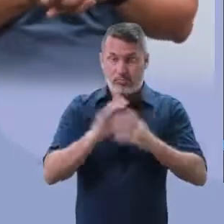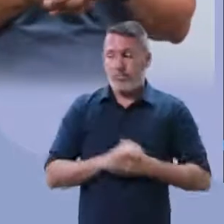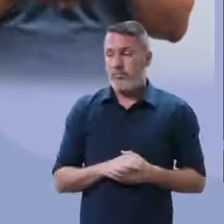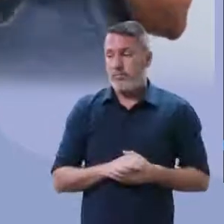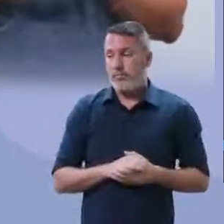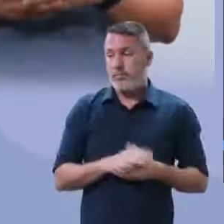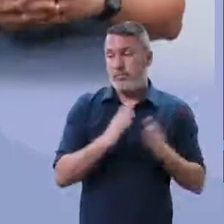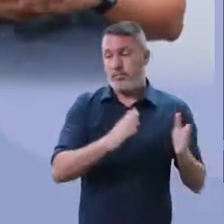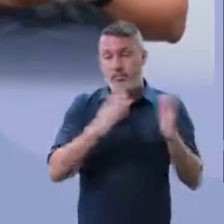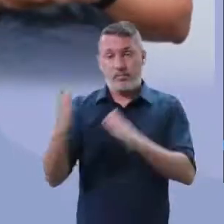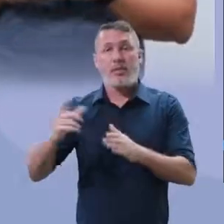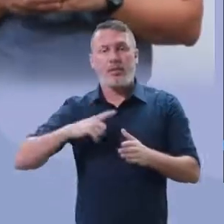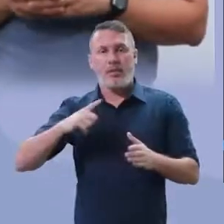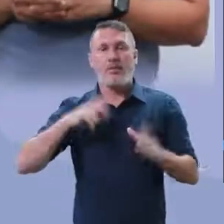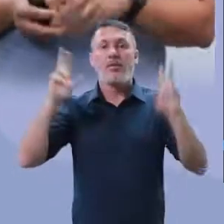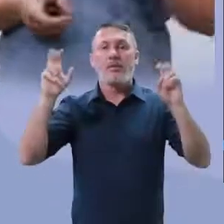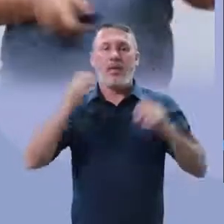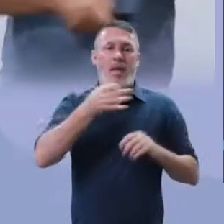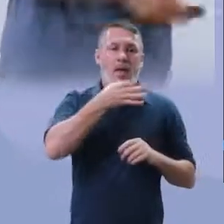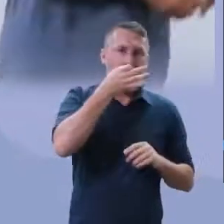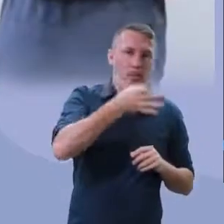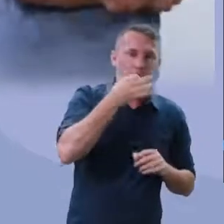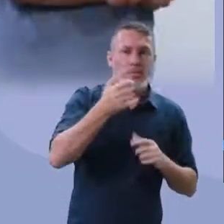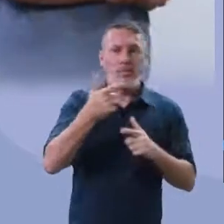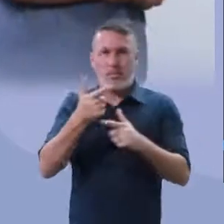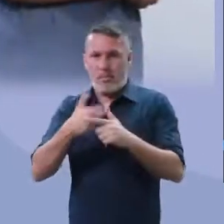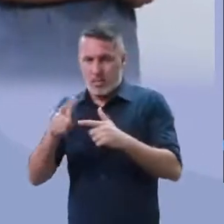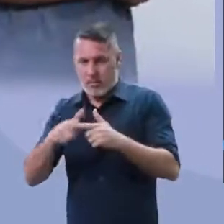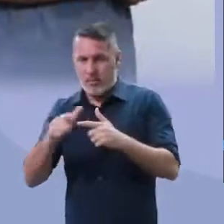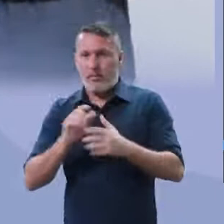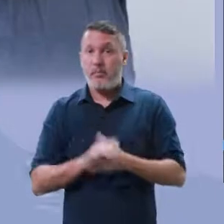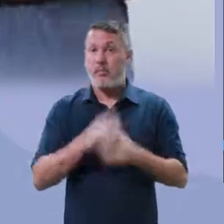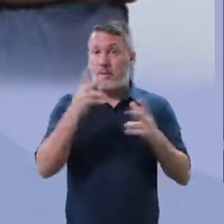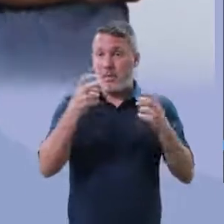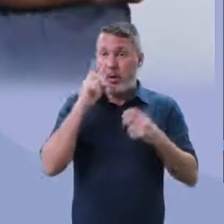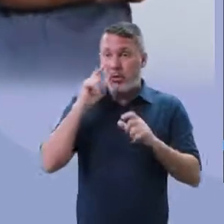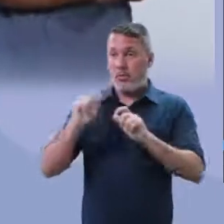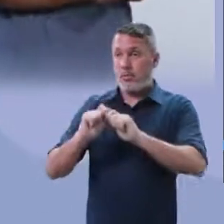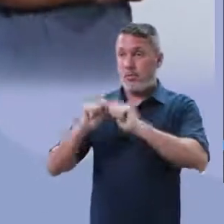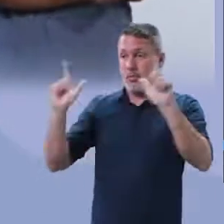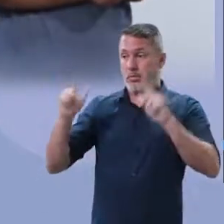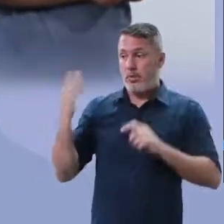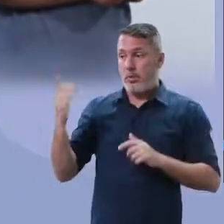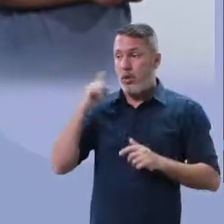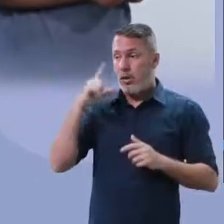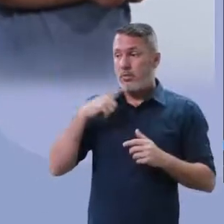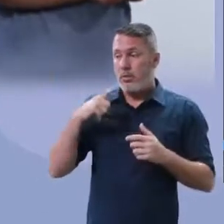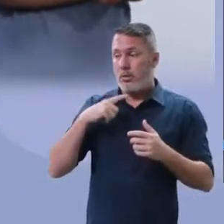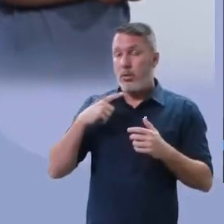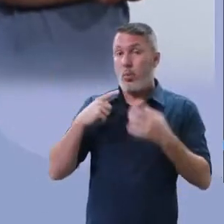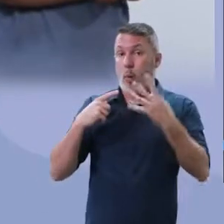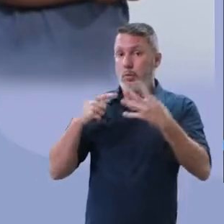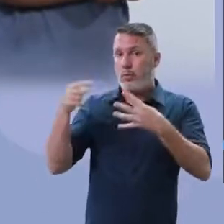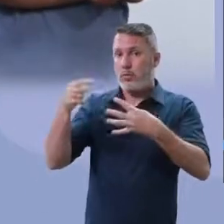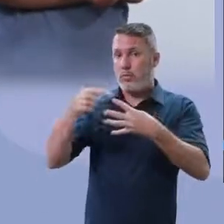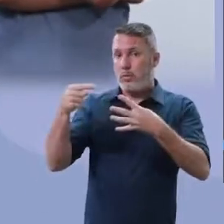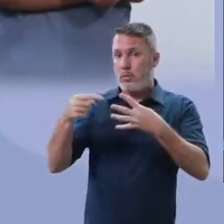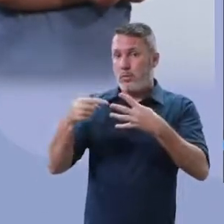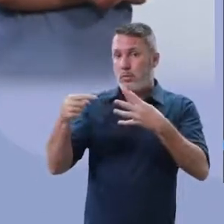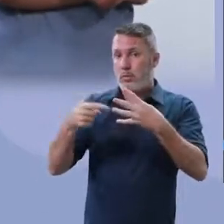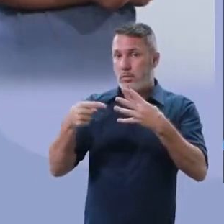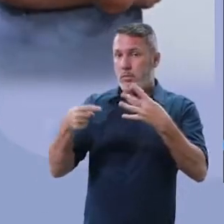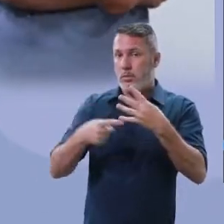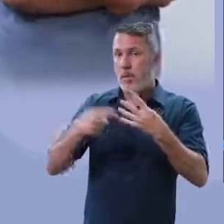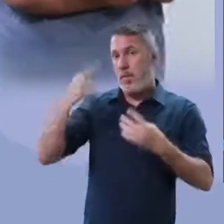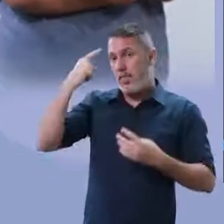nós temos ali como argumento e problema. Percebem, galera, que somente nesse primeiro slide eu tenho um, dois, três, quatro ideias.